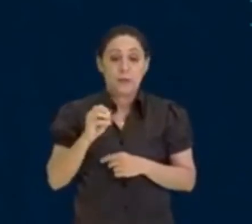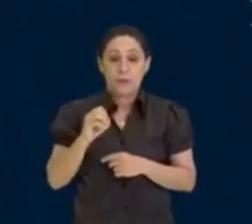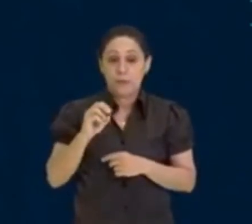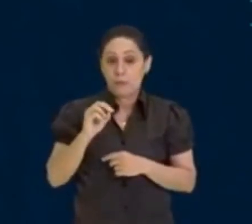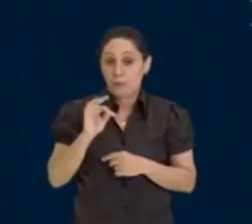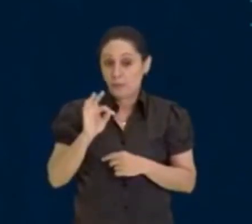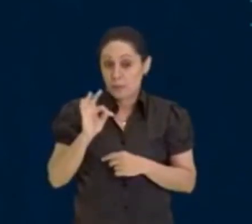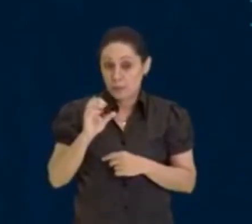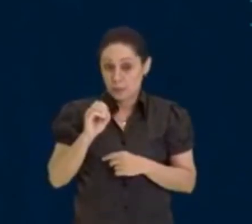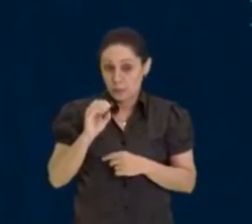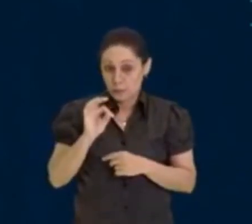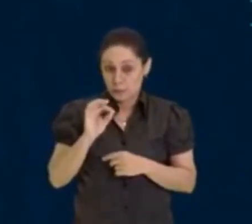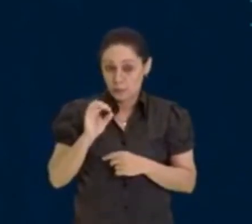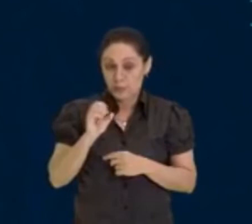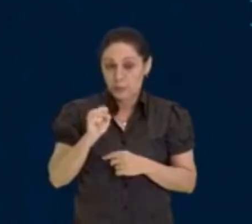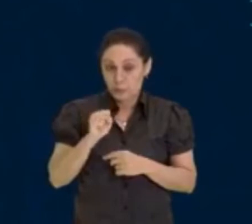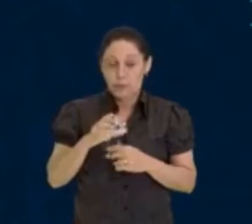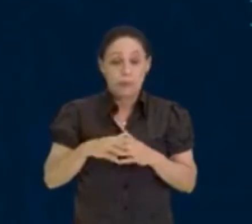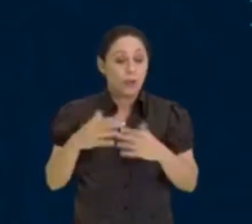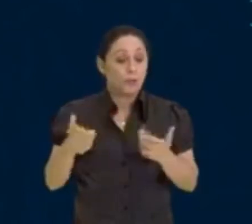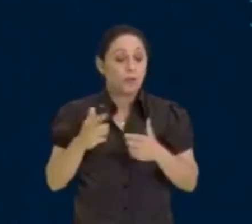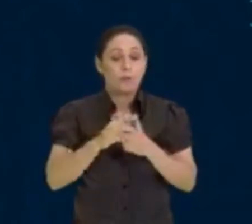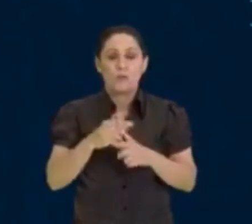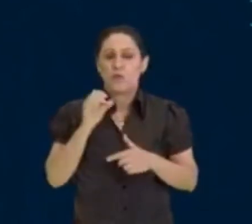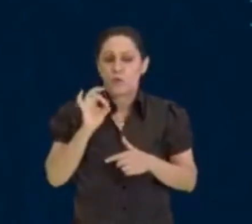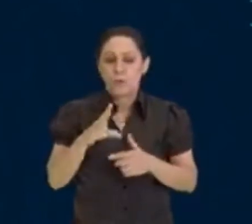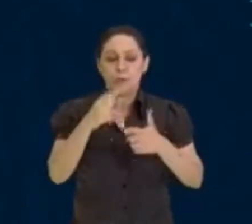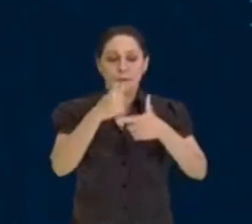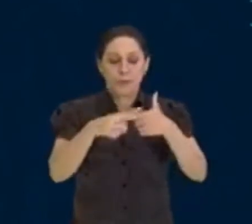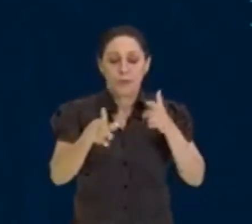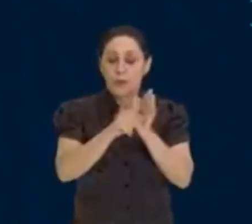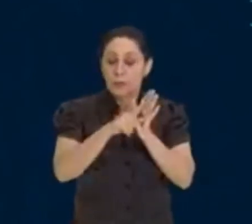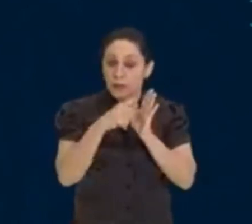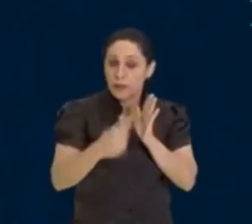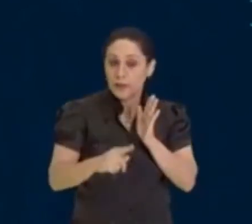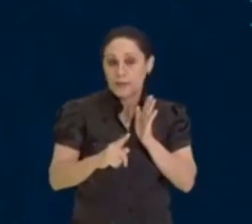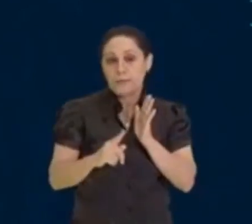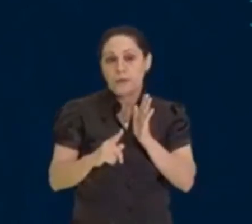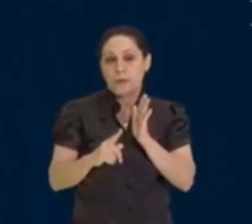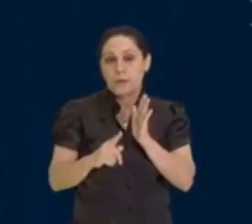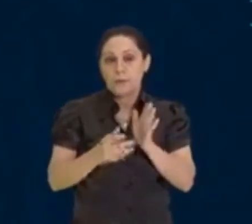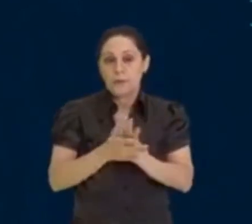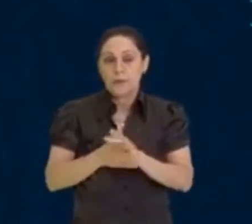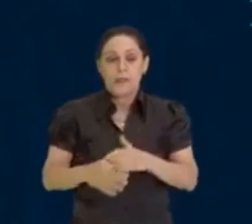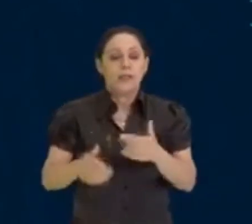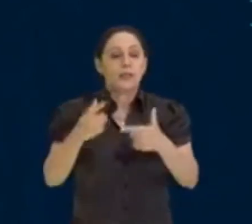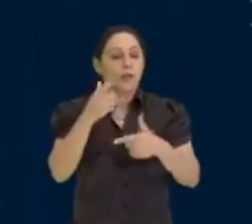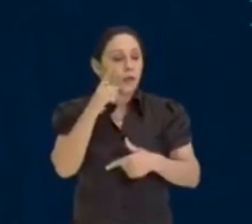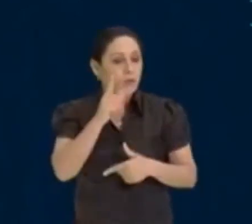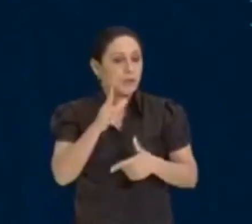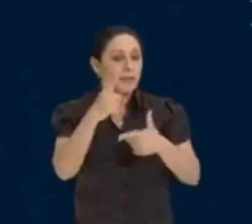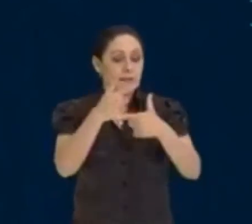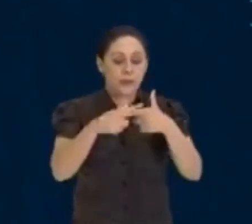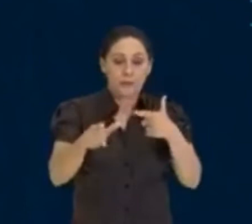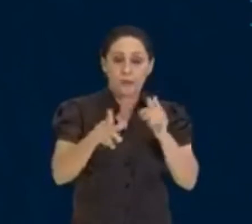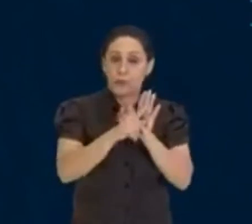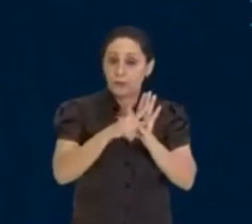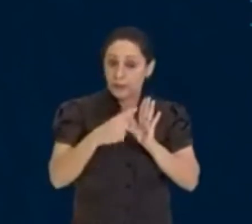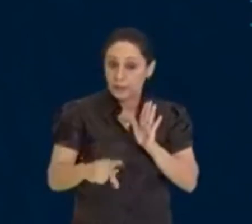ele mesmo, como eu falei no início do crivo, ele só consegue ser dividido por ele mesmo.